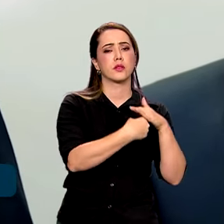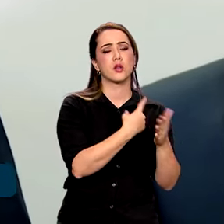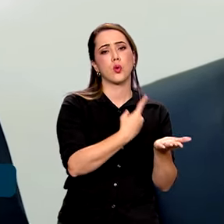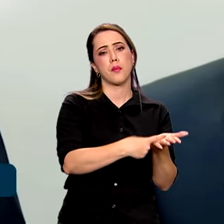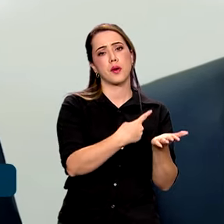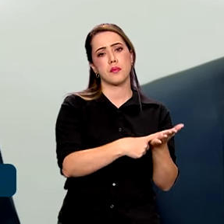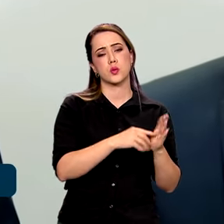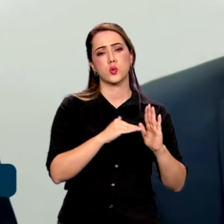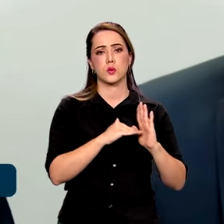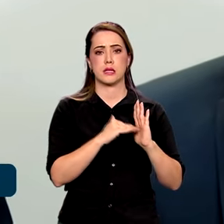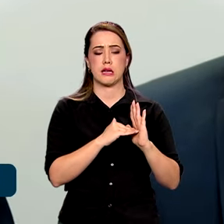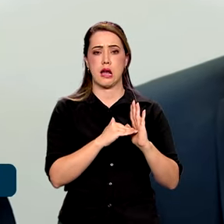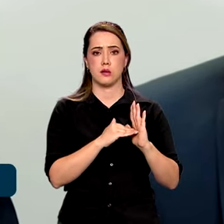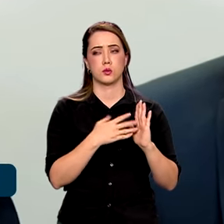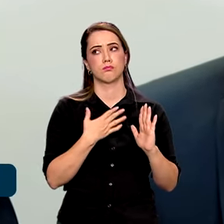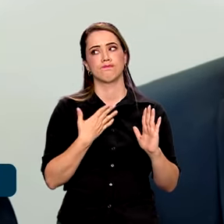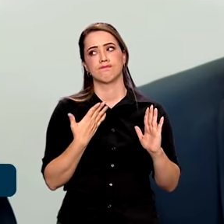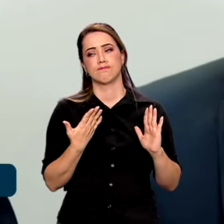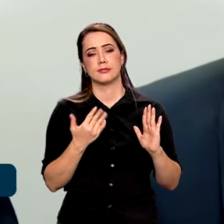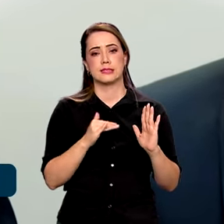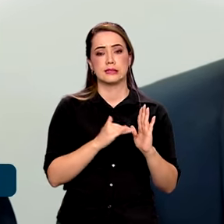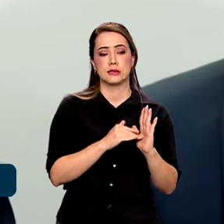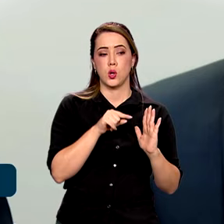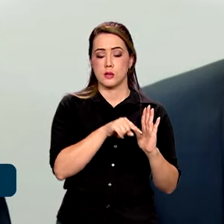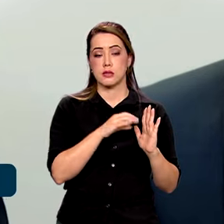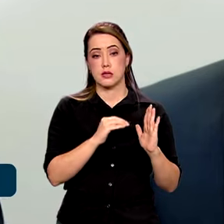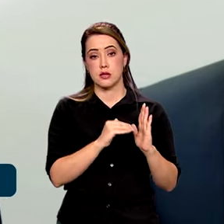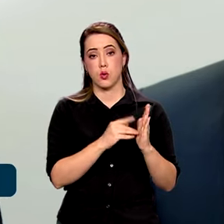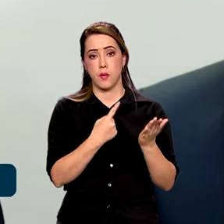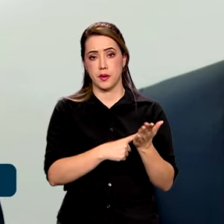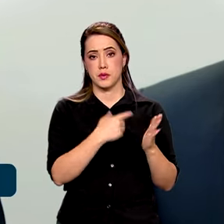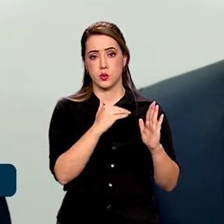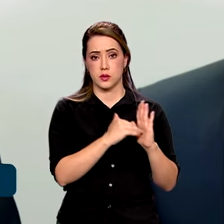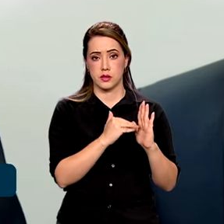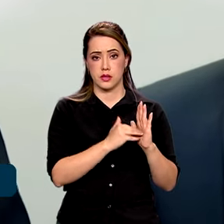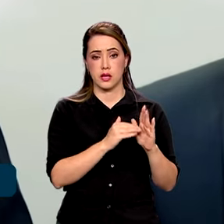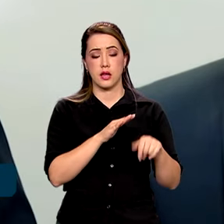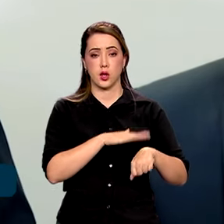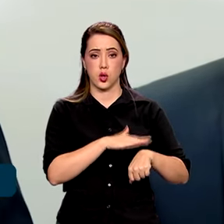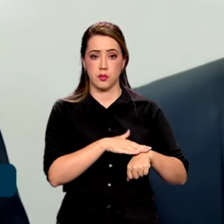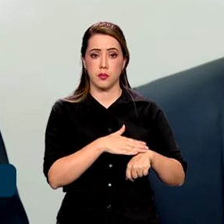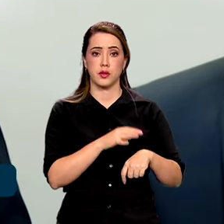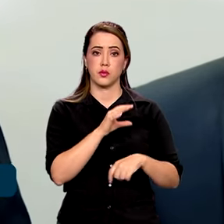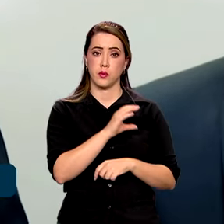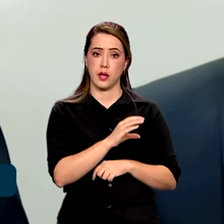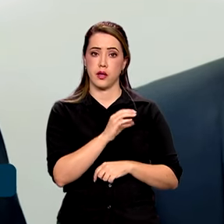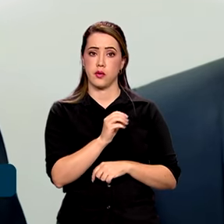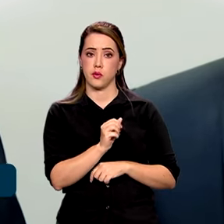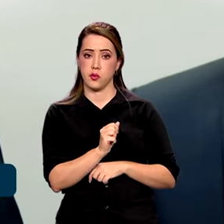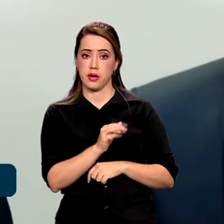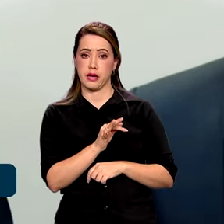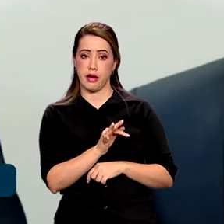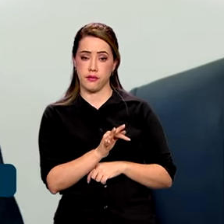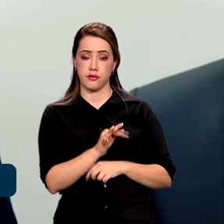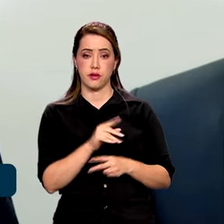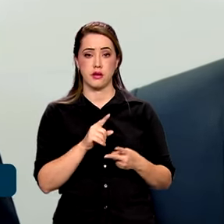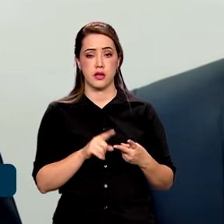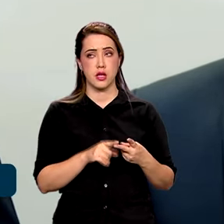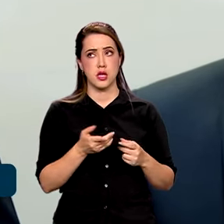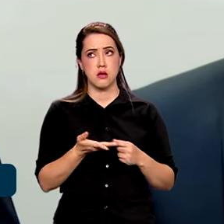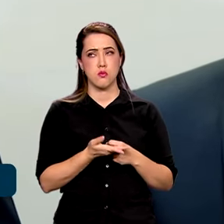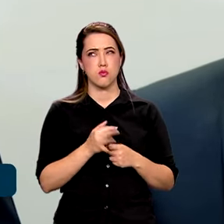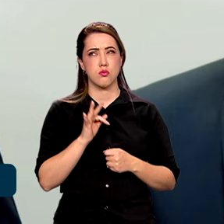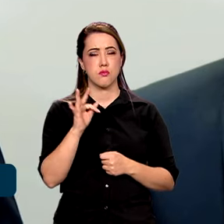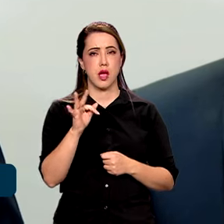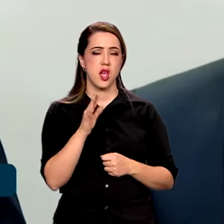do Senado. A agenda do Senado, obviamente, é no curto prazo o CARF e, no médio prazo, quem sabe